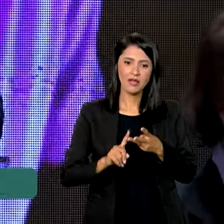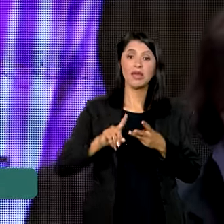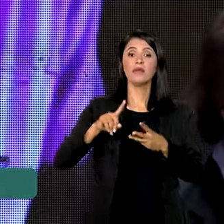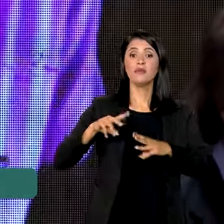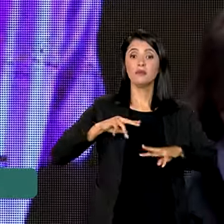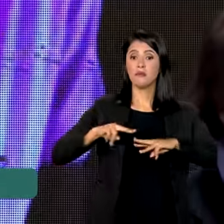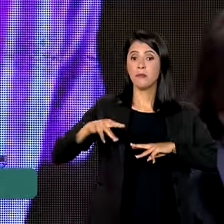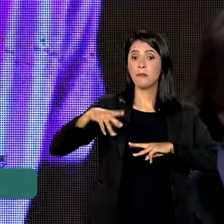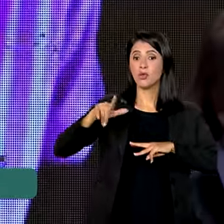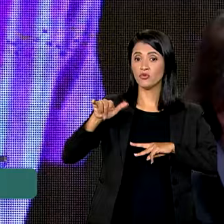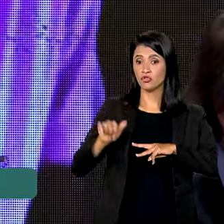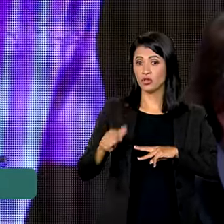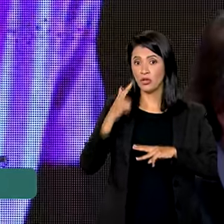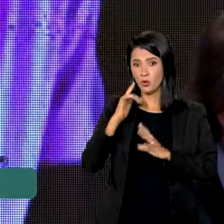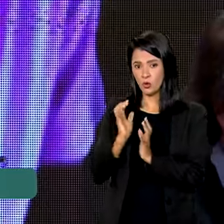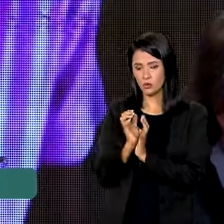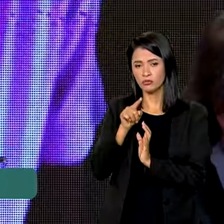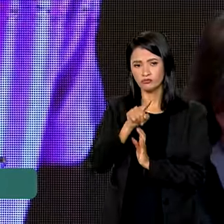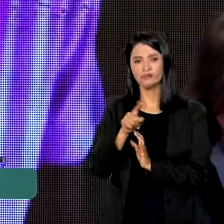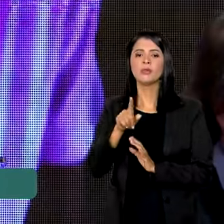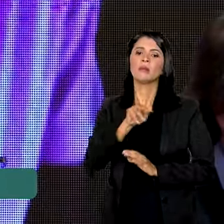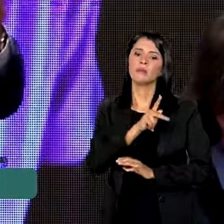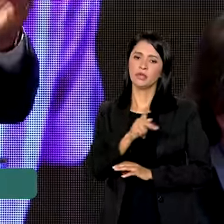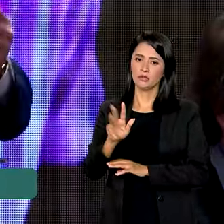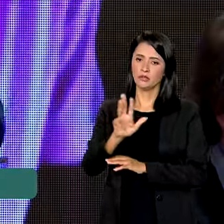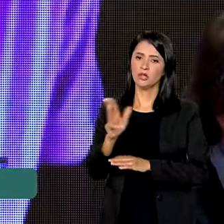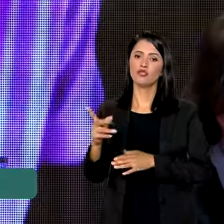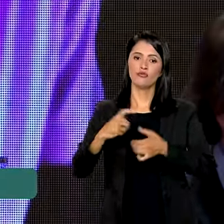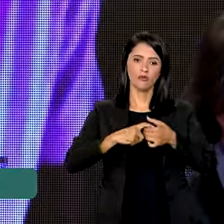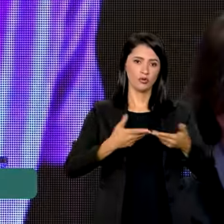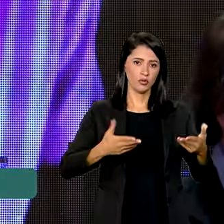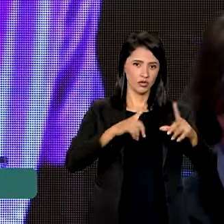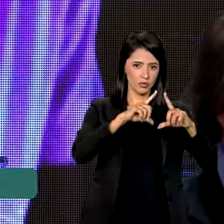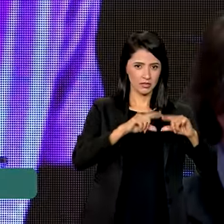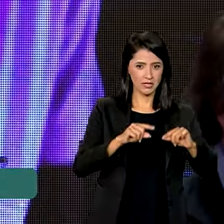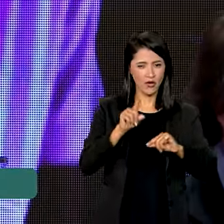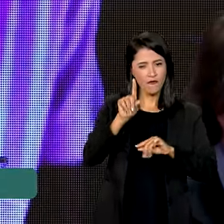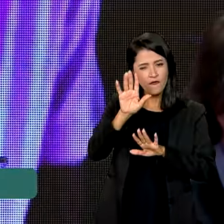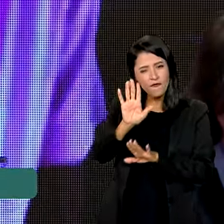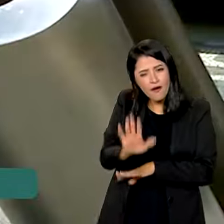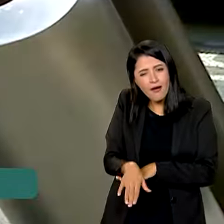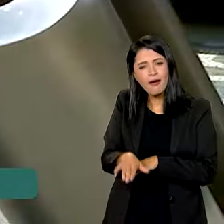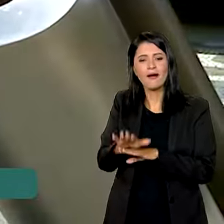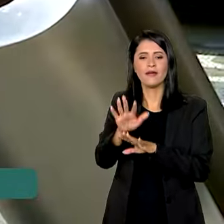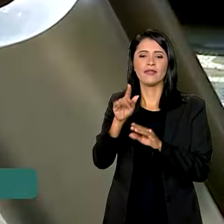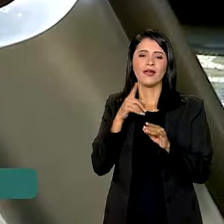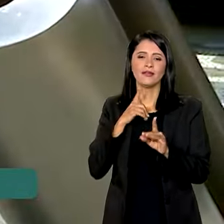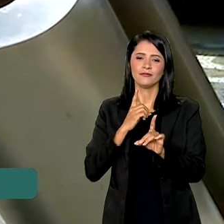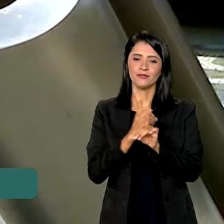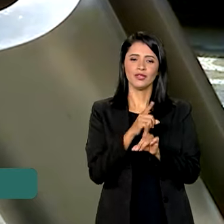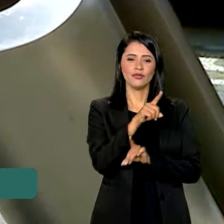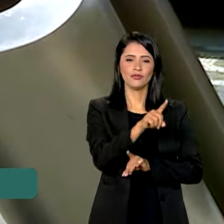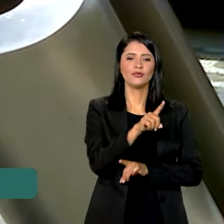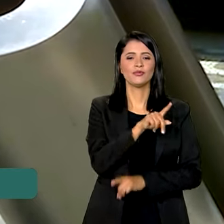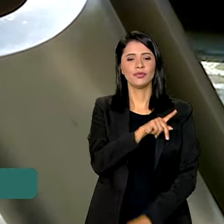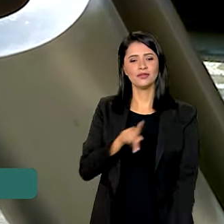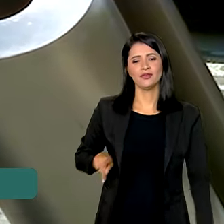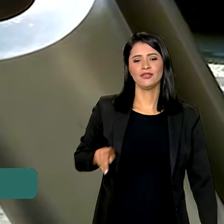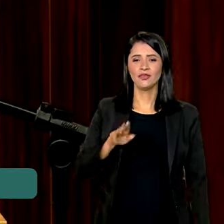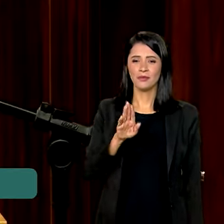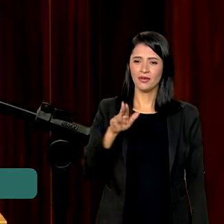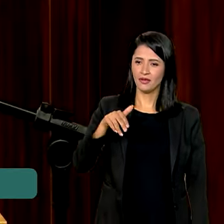presidente Lula retorna hoje mesmo para Brasília e ainda no final da tarde ele se reúne com o presidente do